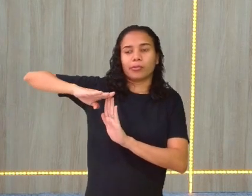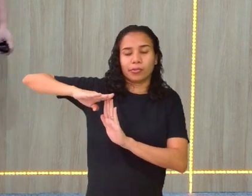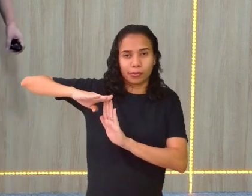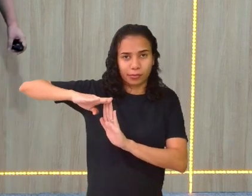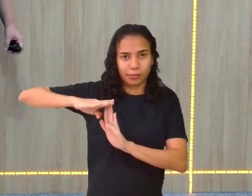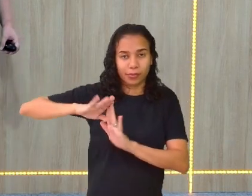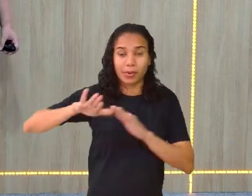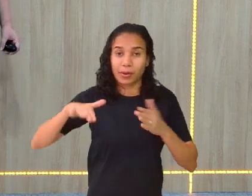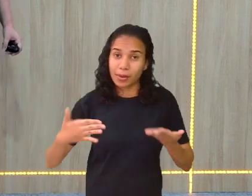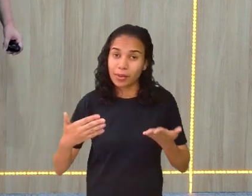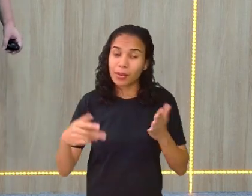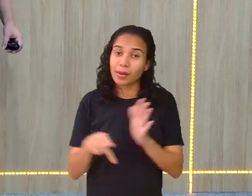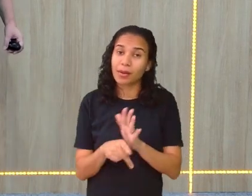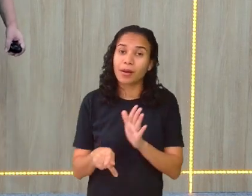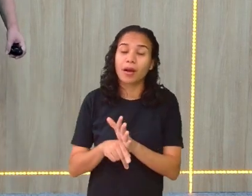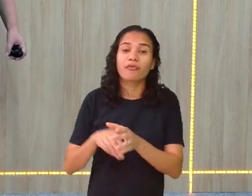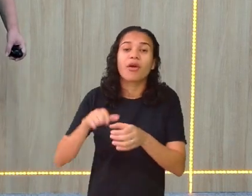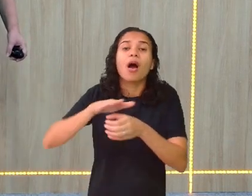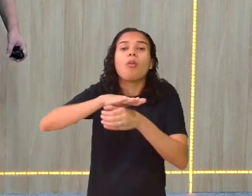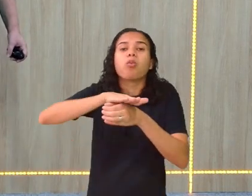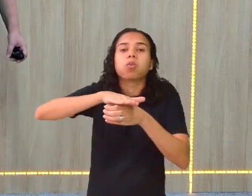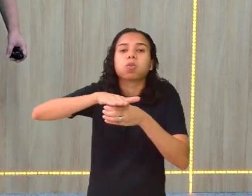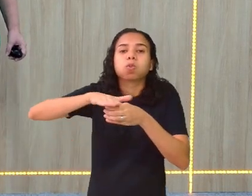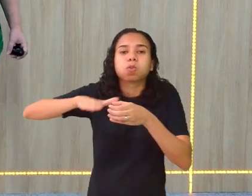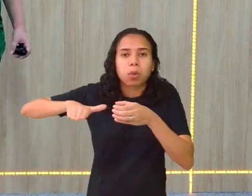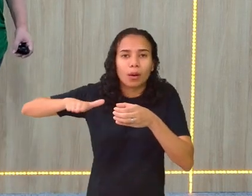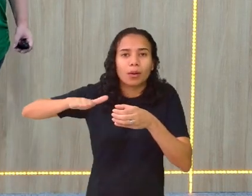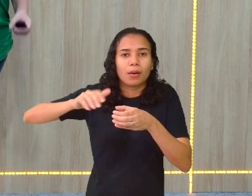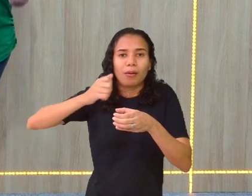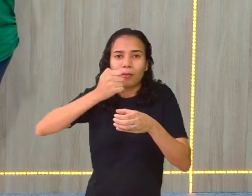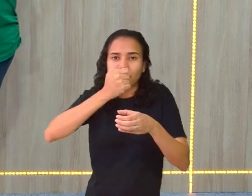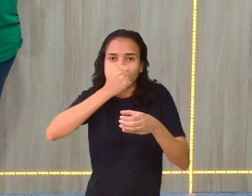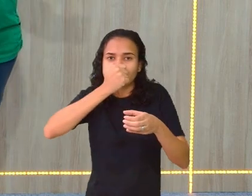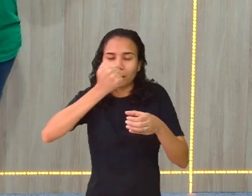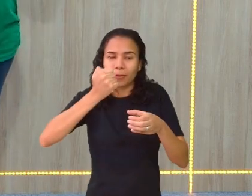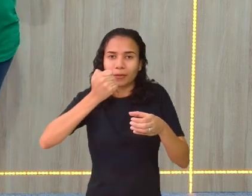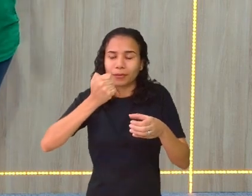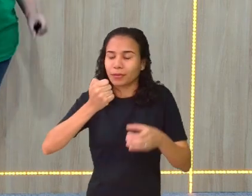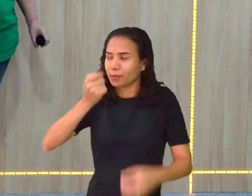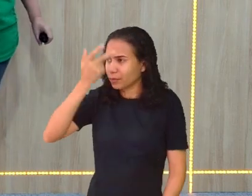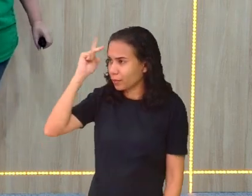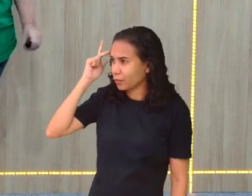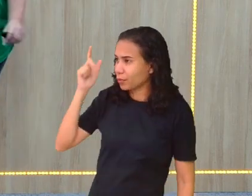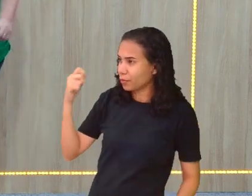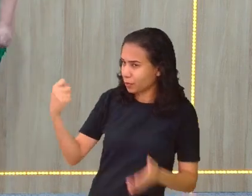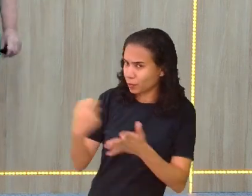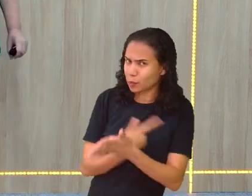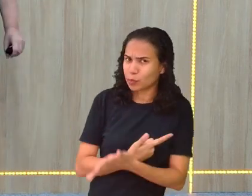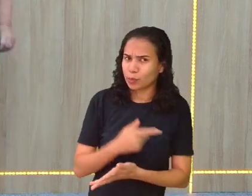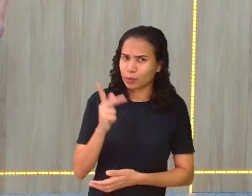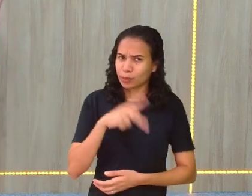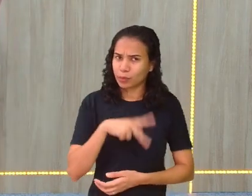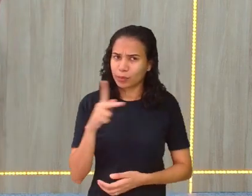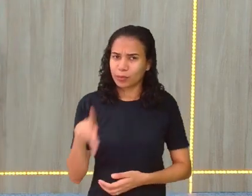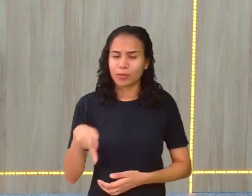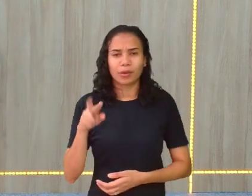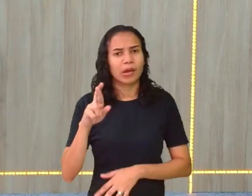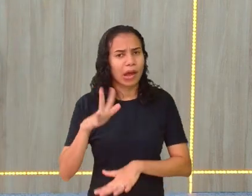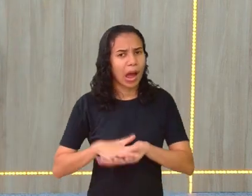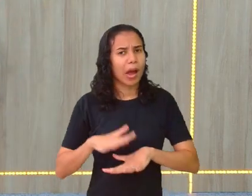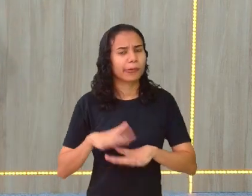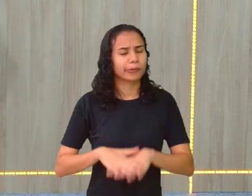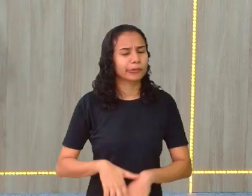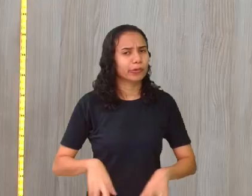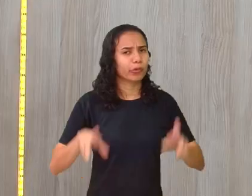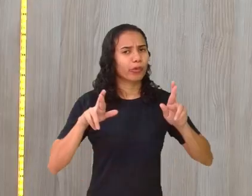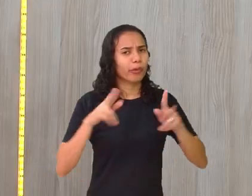três. Então, eu vou encher a caneca. Eu espero... Alguém fez alguma pergunta, professor Ricardo? Eu espero